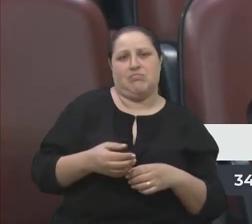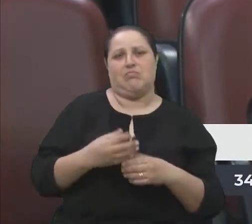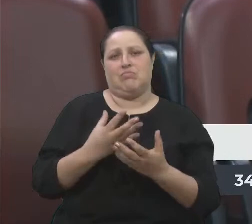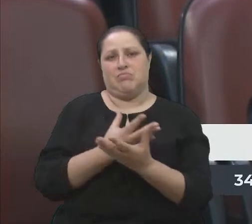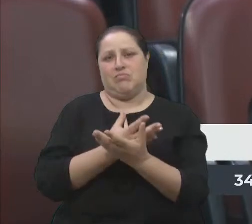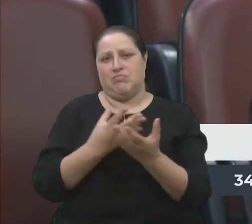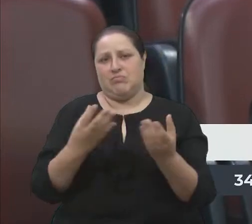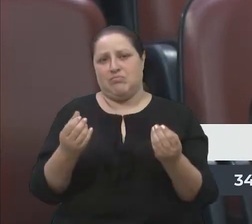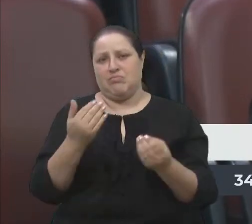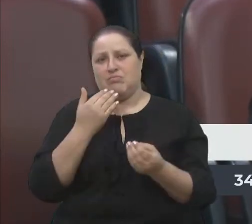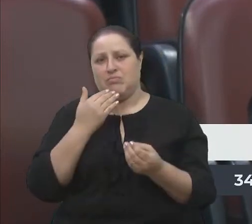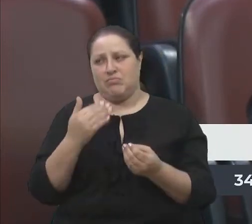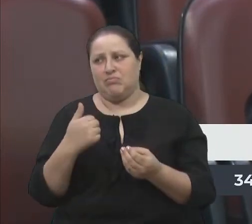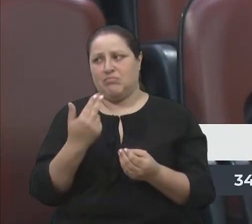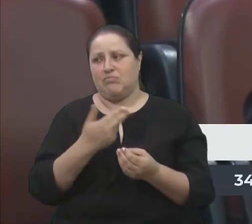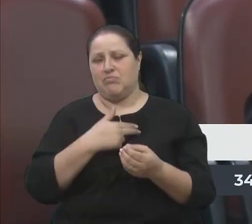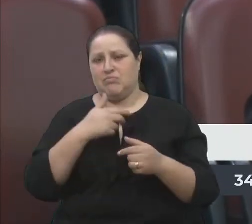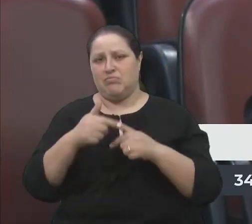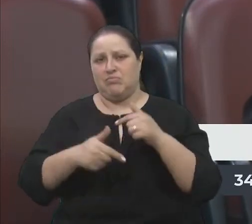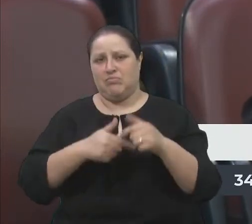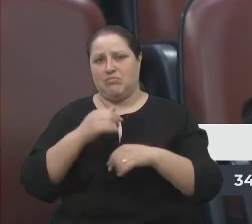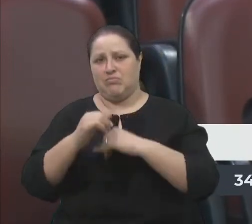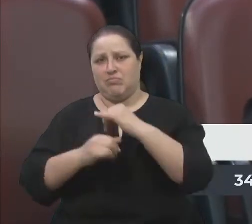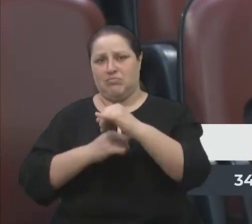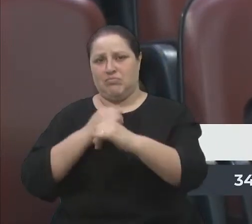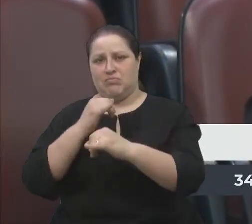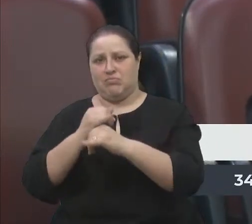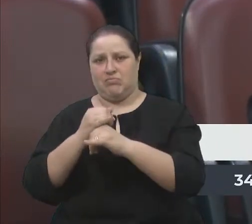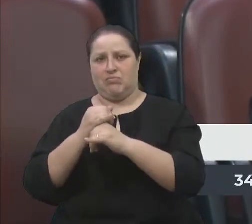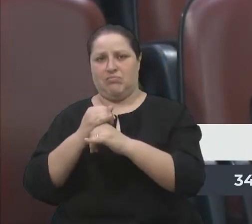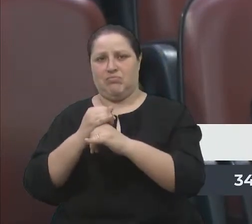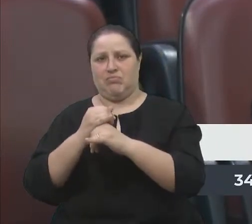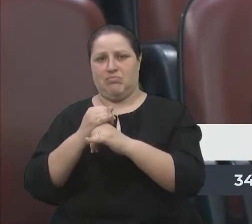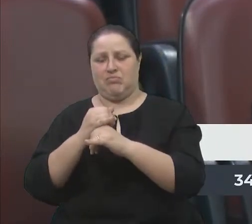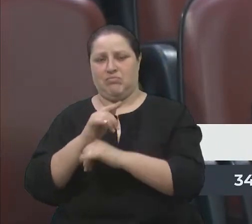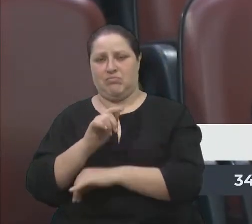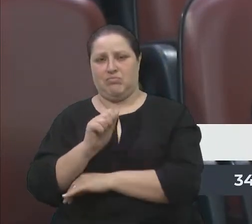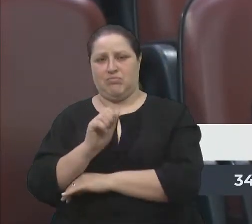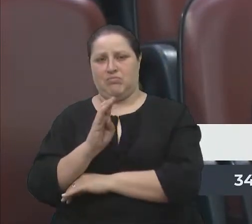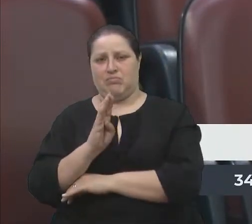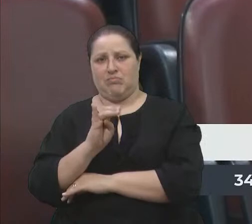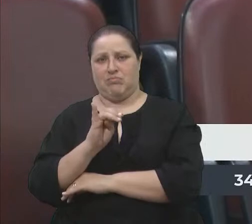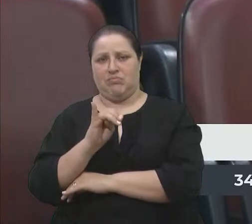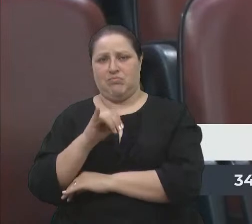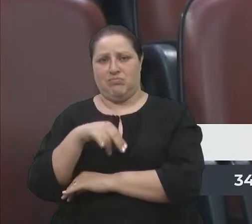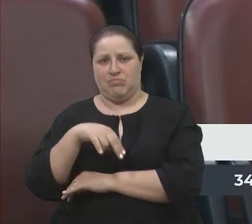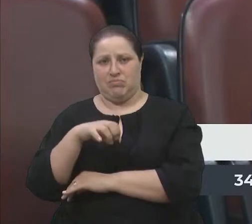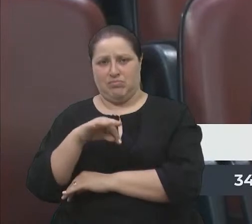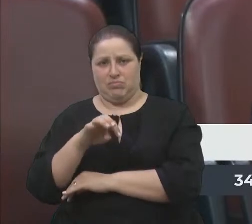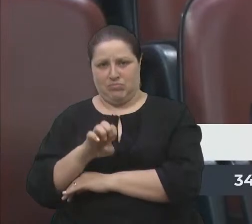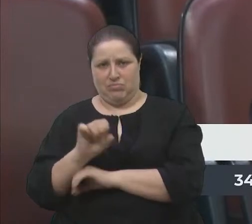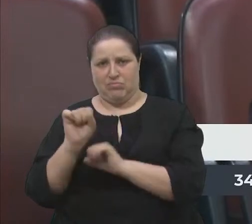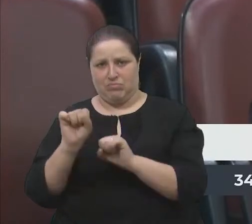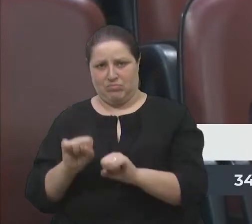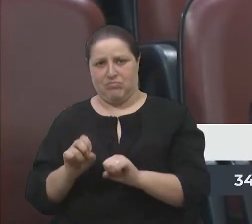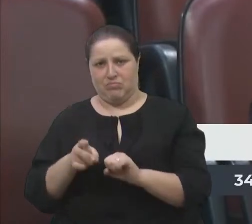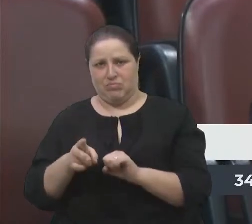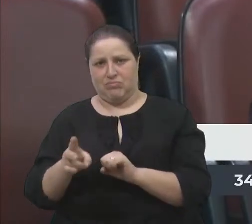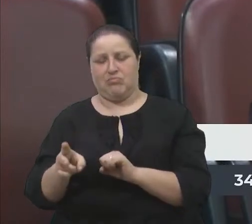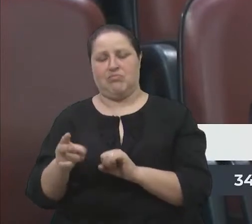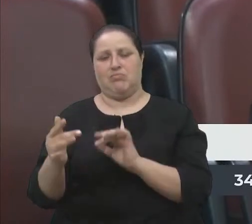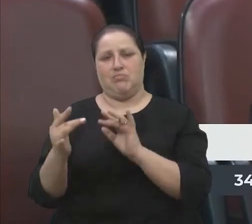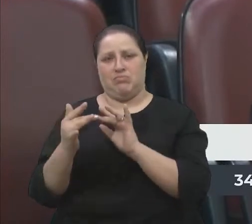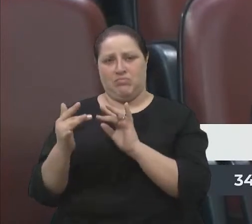gabinete online. Agradecendo a todos e continue usando, acessando o nosso